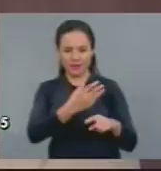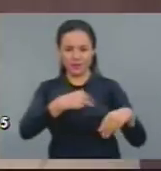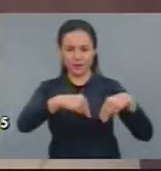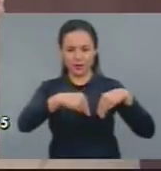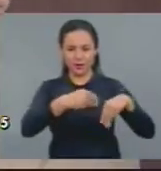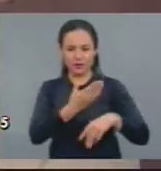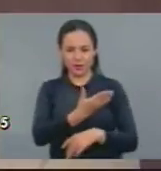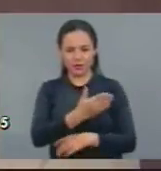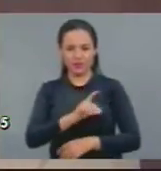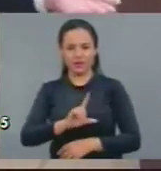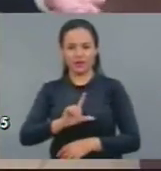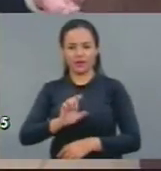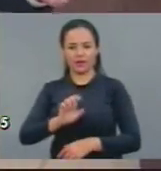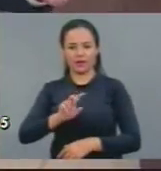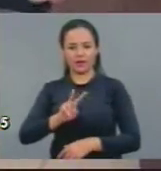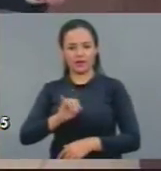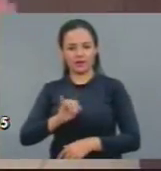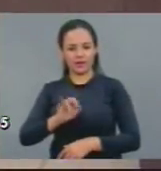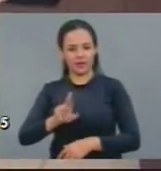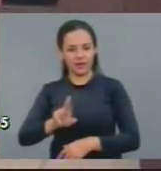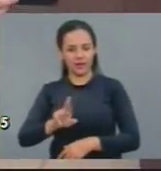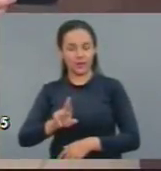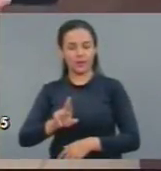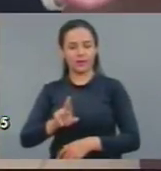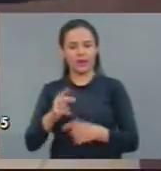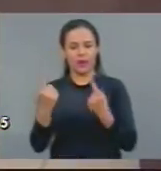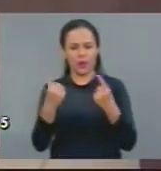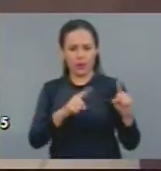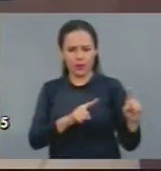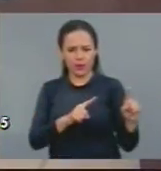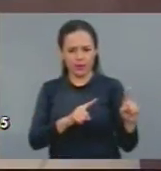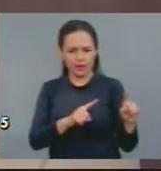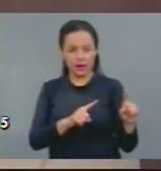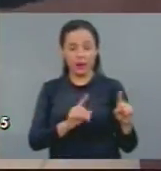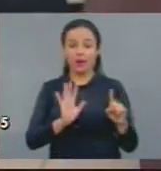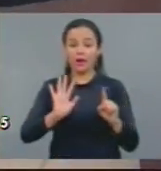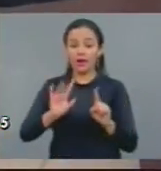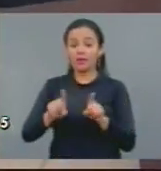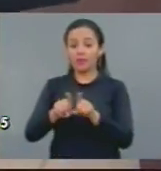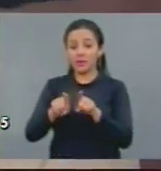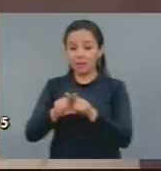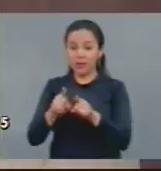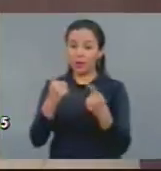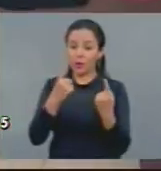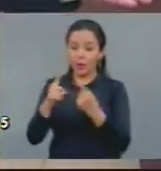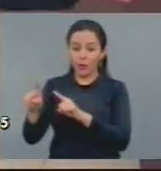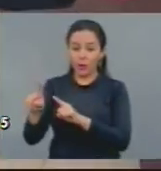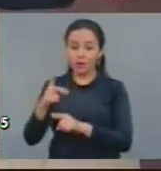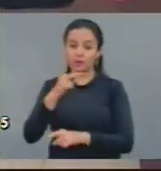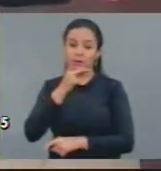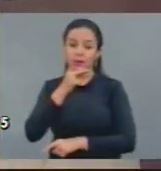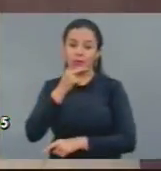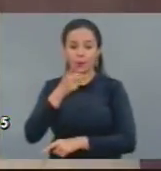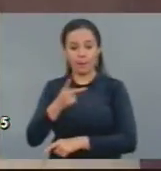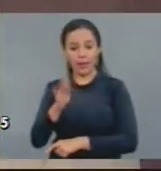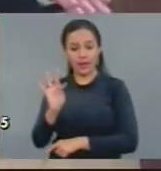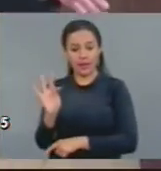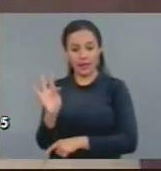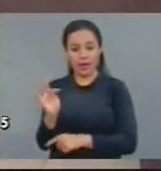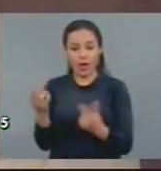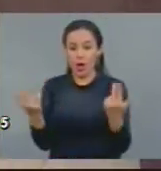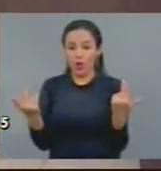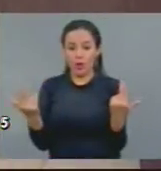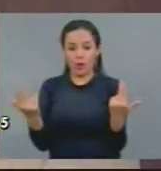doutor Santana, não é possível ser contra o ministro e não ser contra o governo que nomeou o ministro. Portanto, o